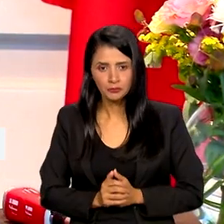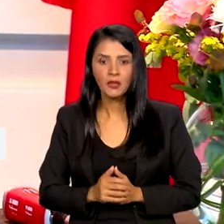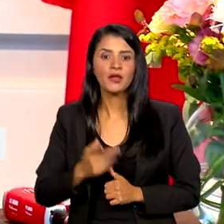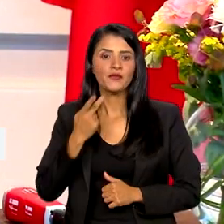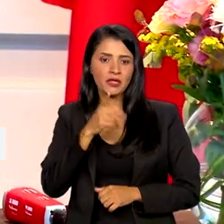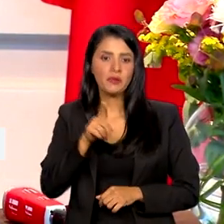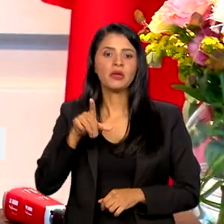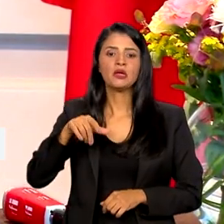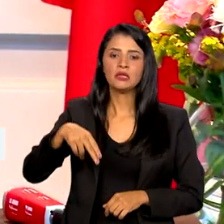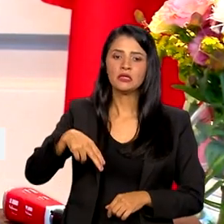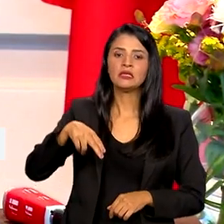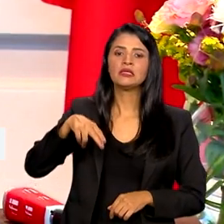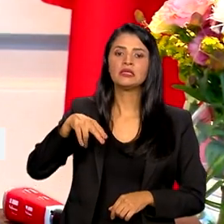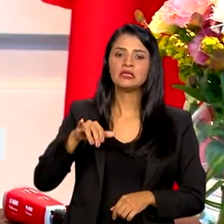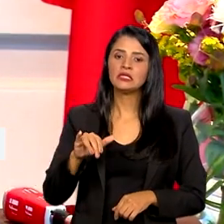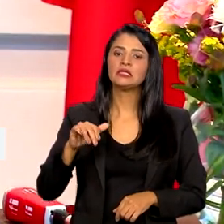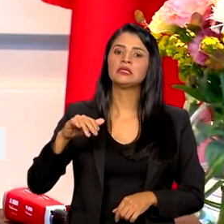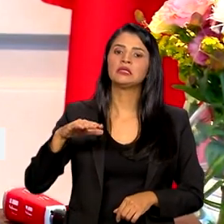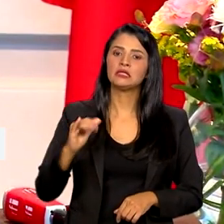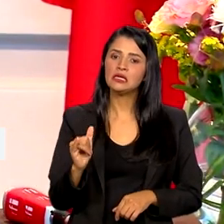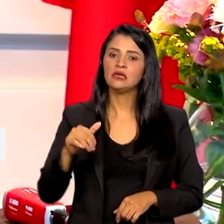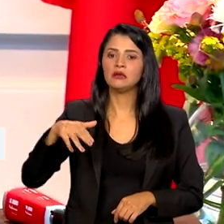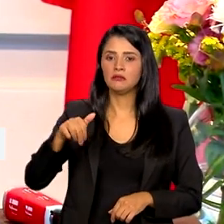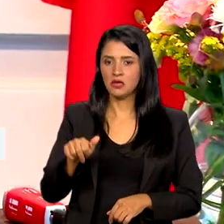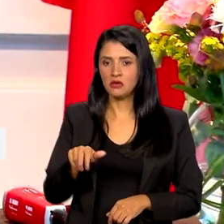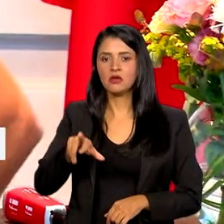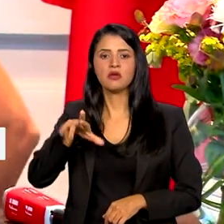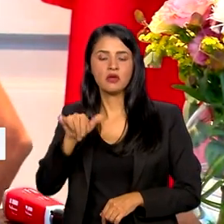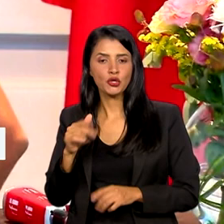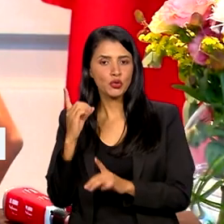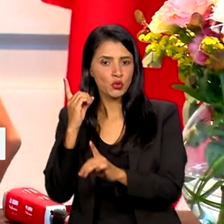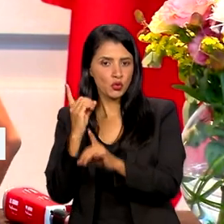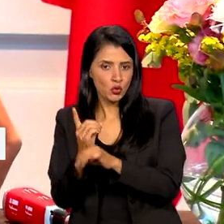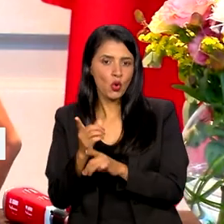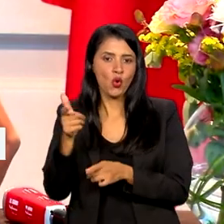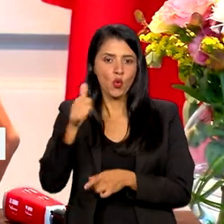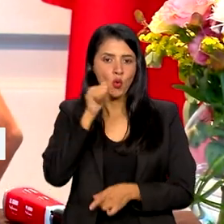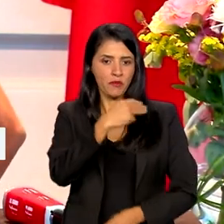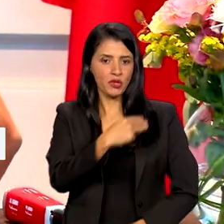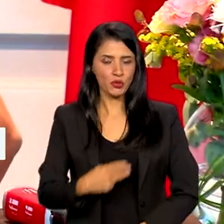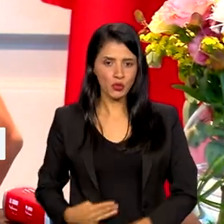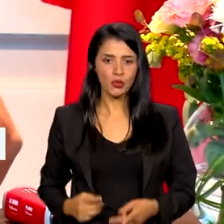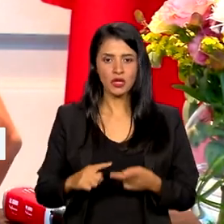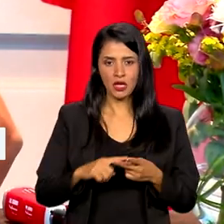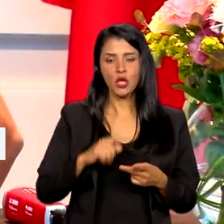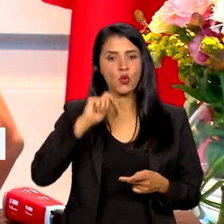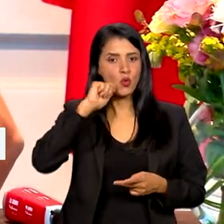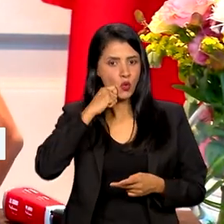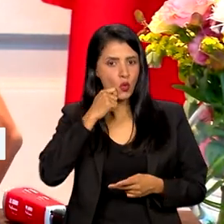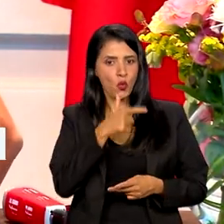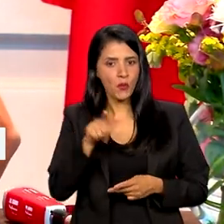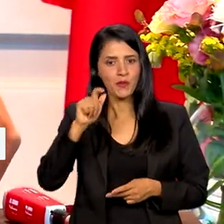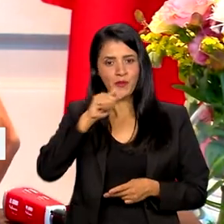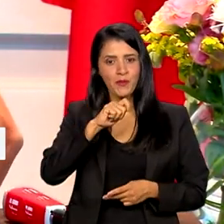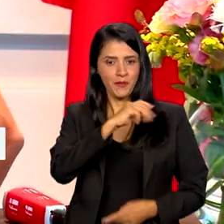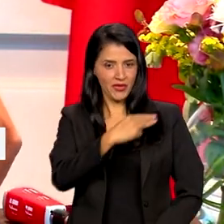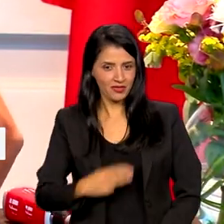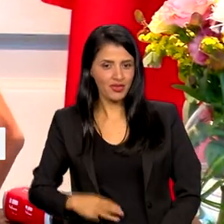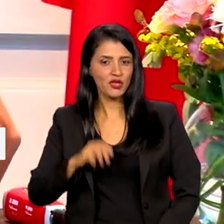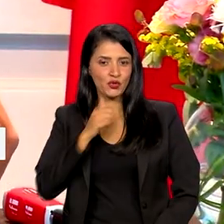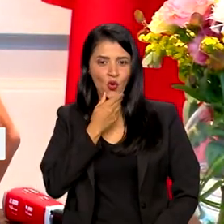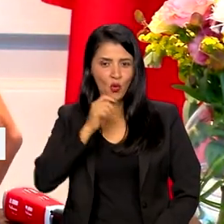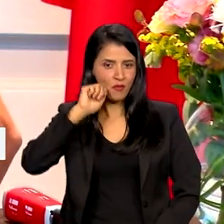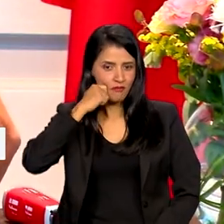teve lá o encontro com Ana Catarina Mendes, tanto eu quanto o ministro Silvio Almeida. Nós fizemos,